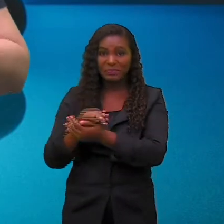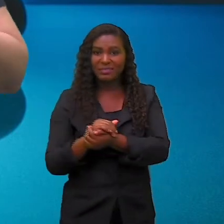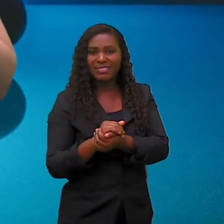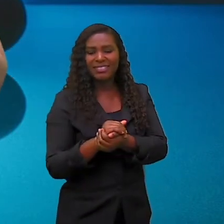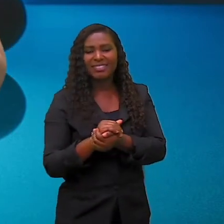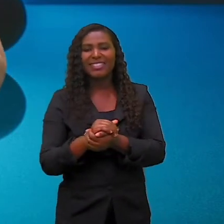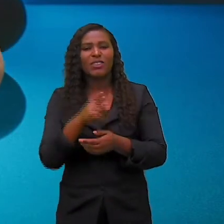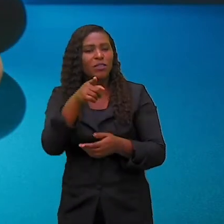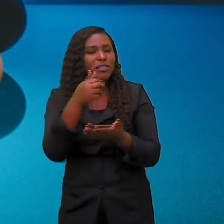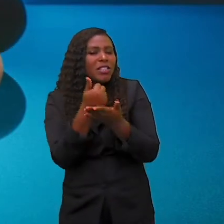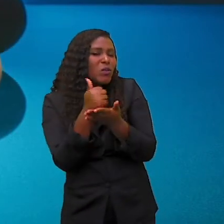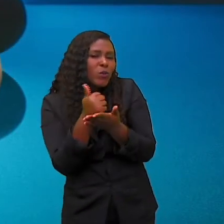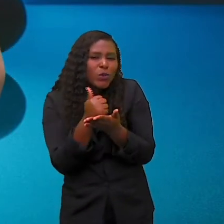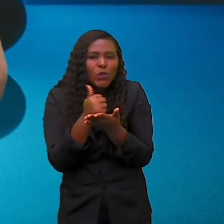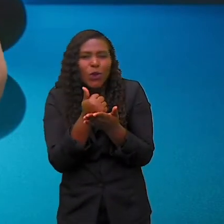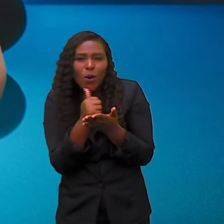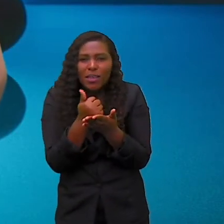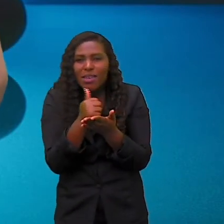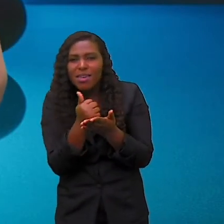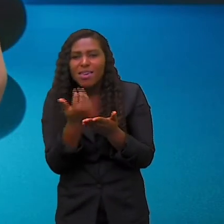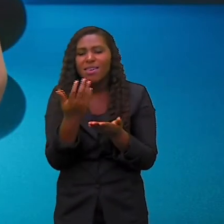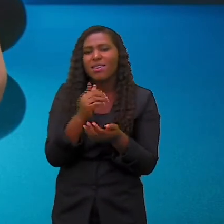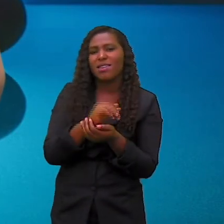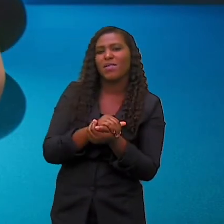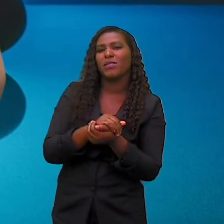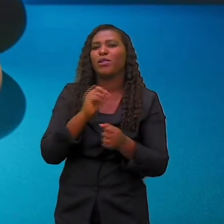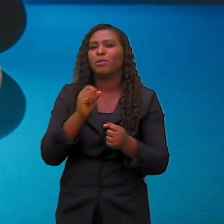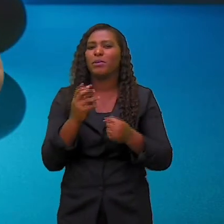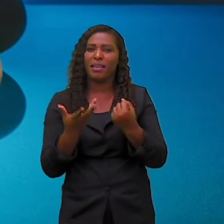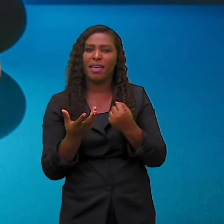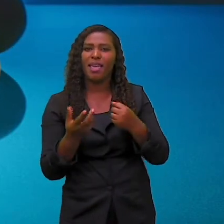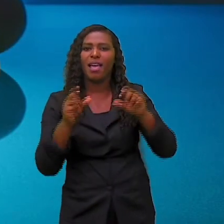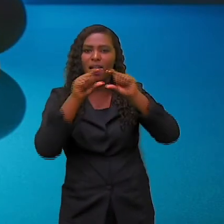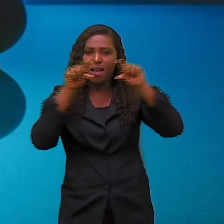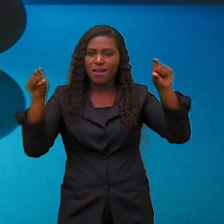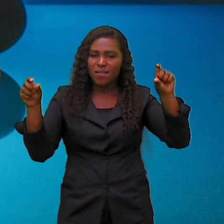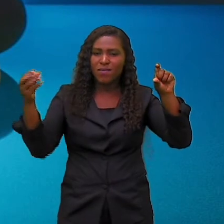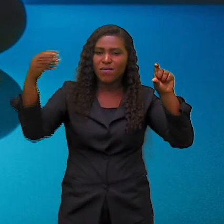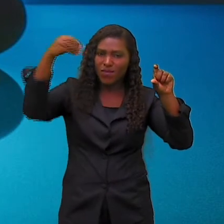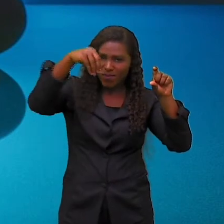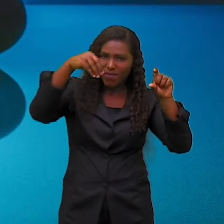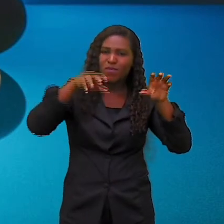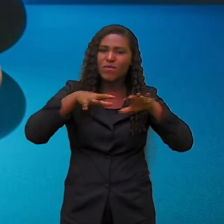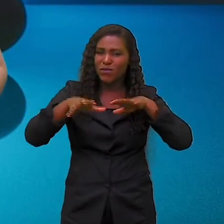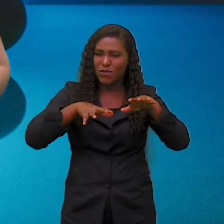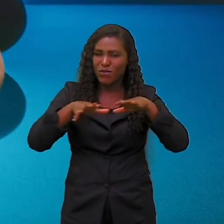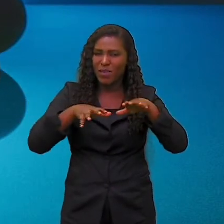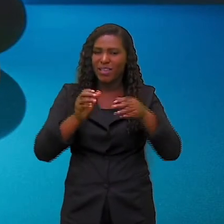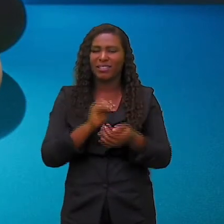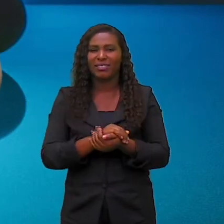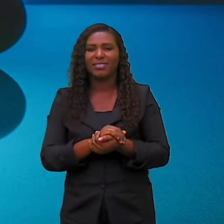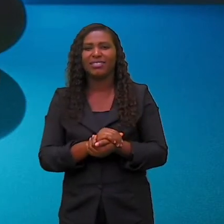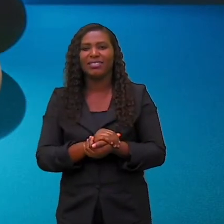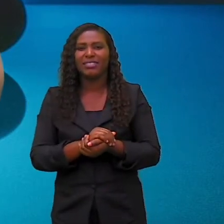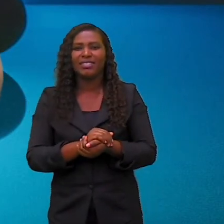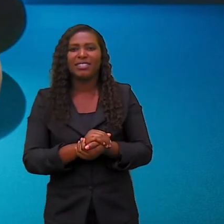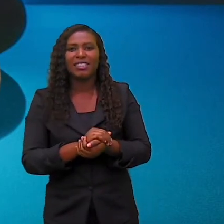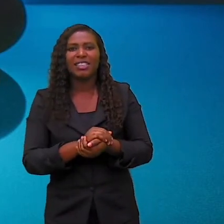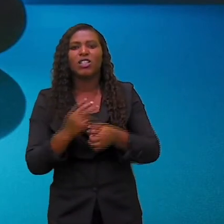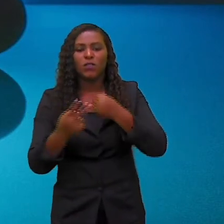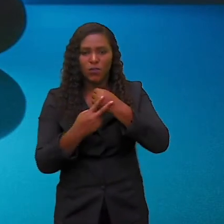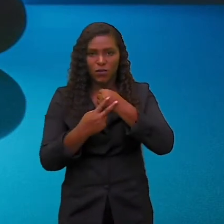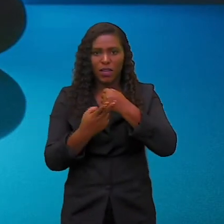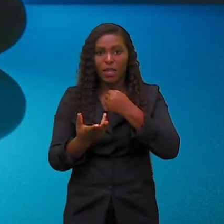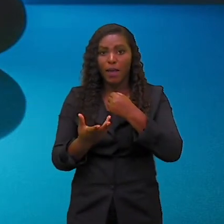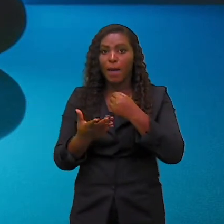um joguinho sobre as vozes verbais. Trouxe um game para praticarmos aí, o que nós aprendemos